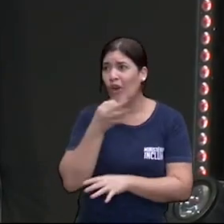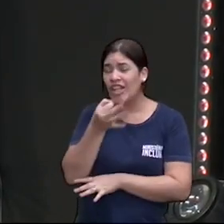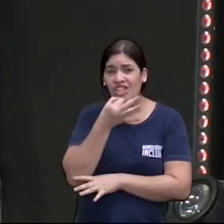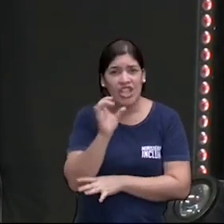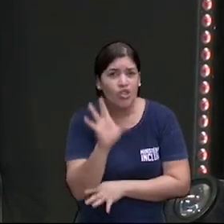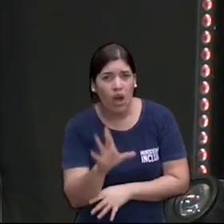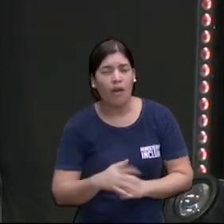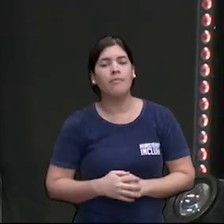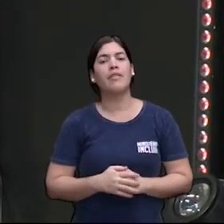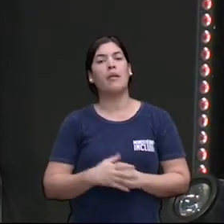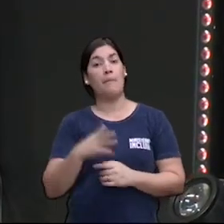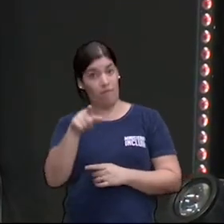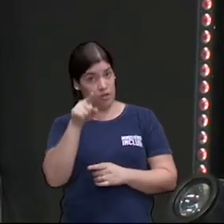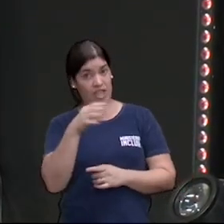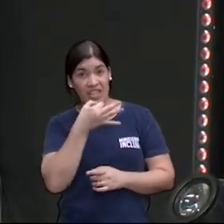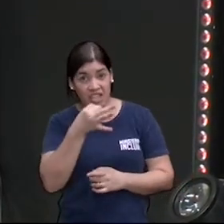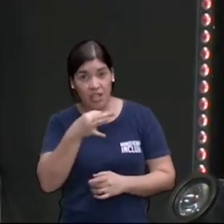Pega a sua crítica, engole.